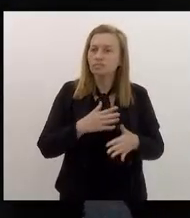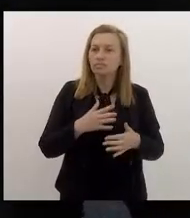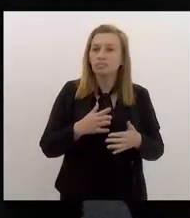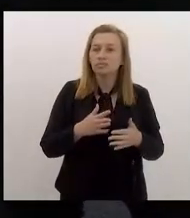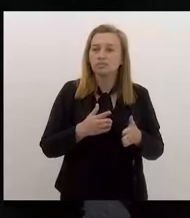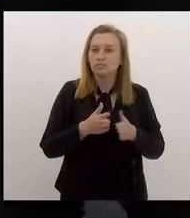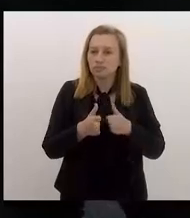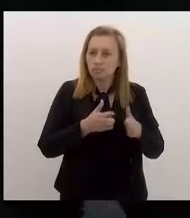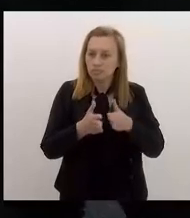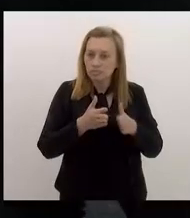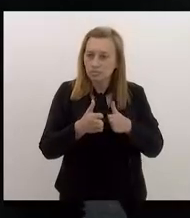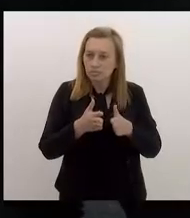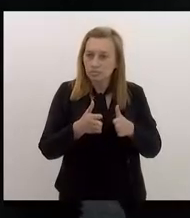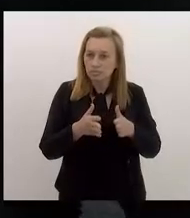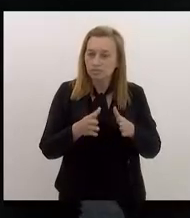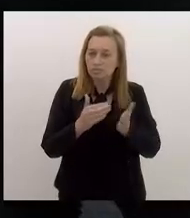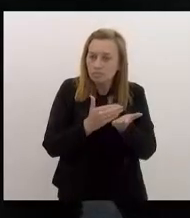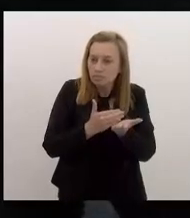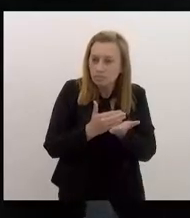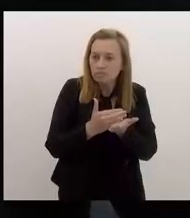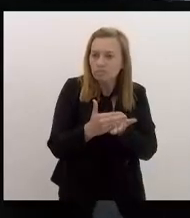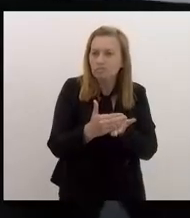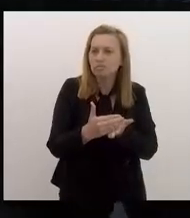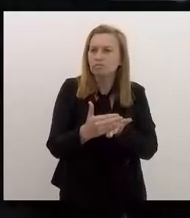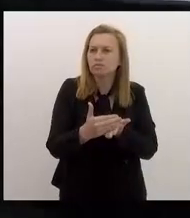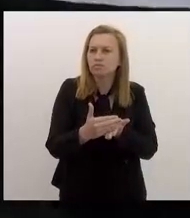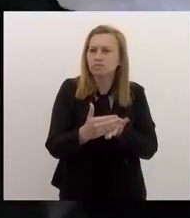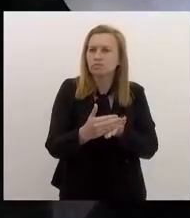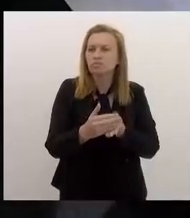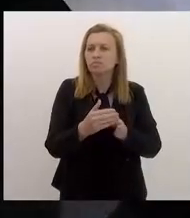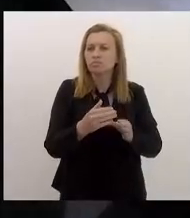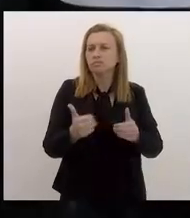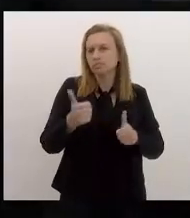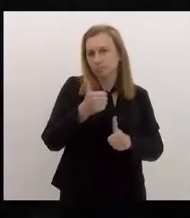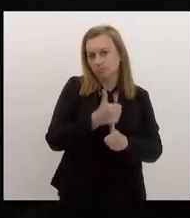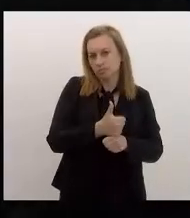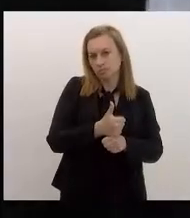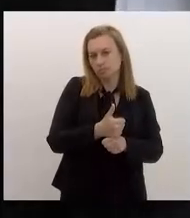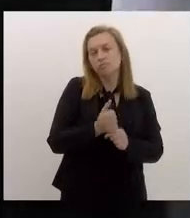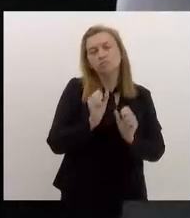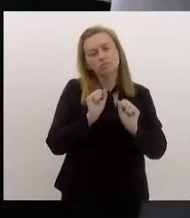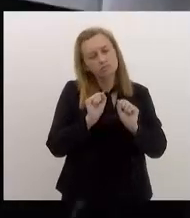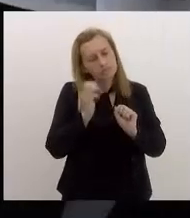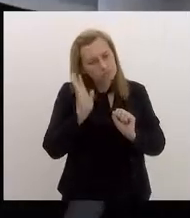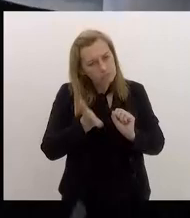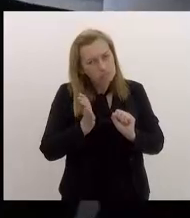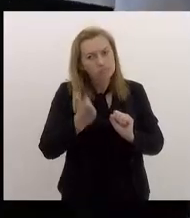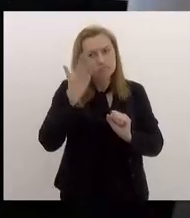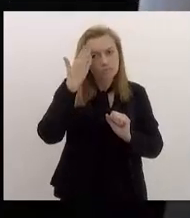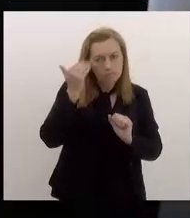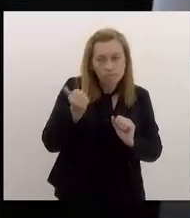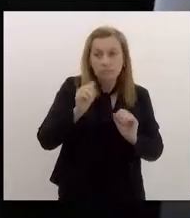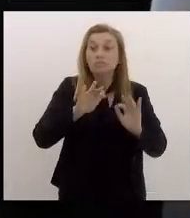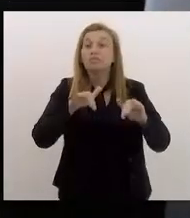ainda que fosse um esboço inicial, do substitutivo, para a gente já saber quais as